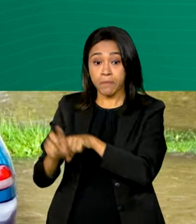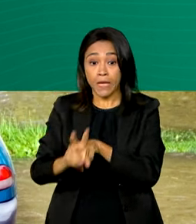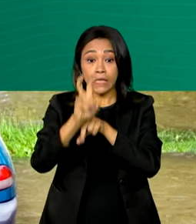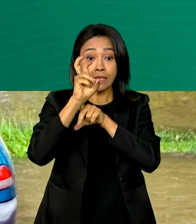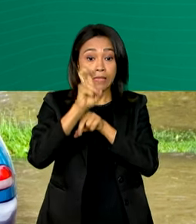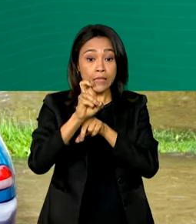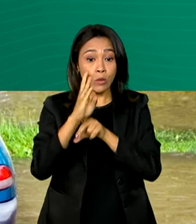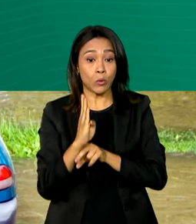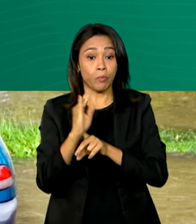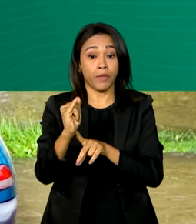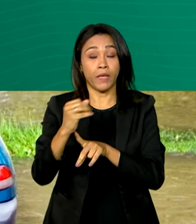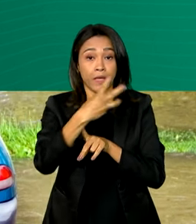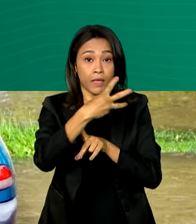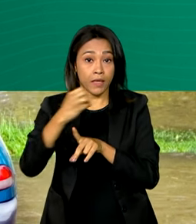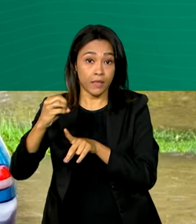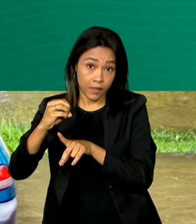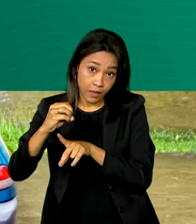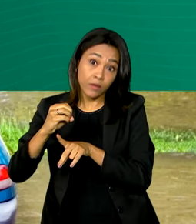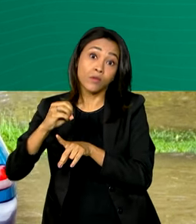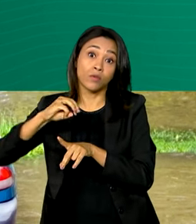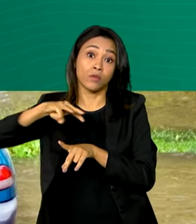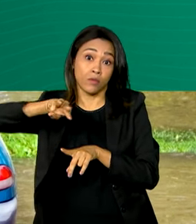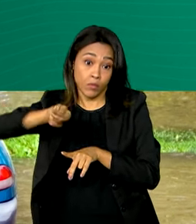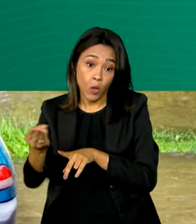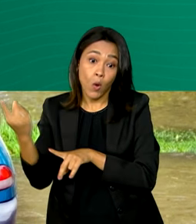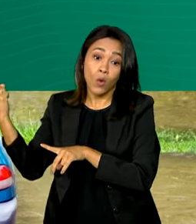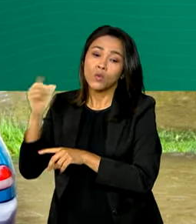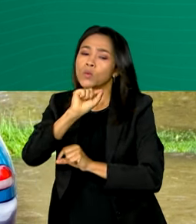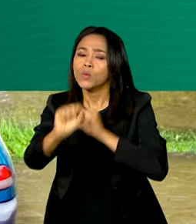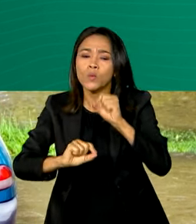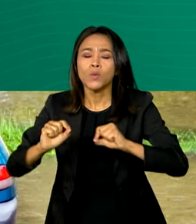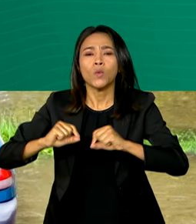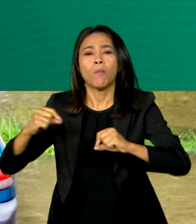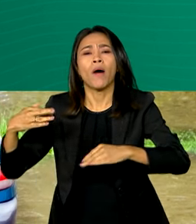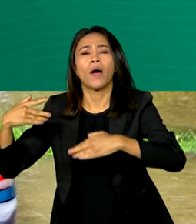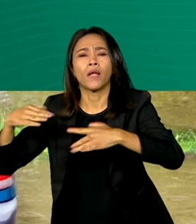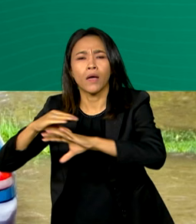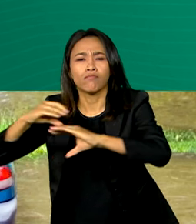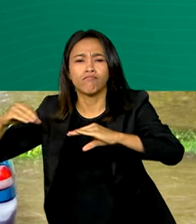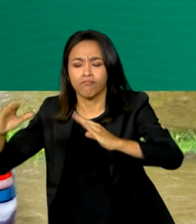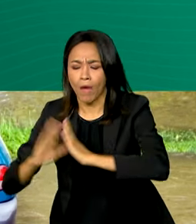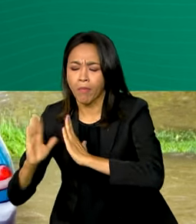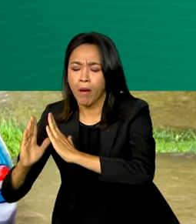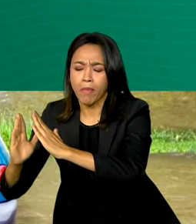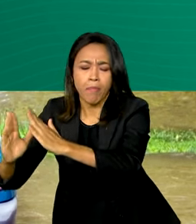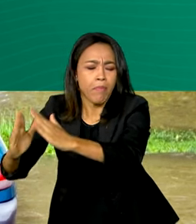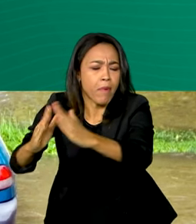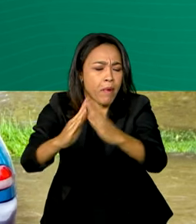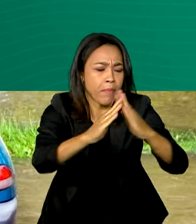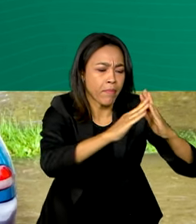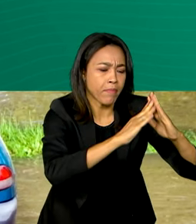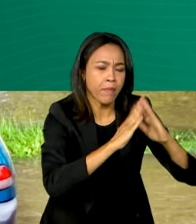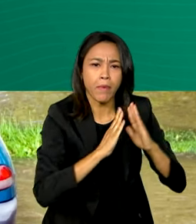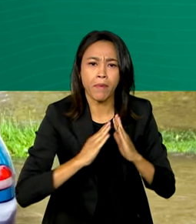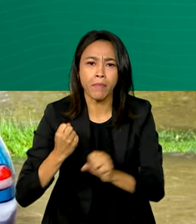bilhões destinados à urbanização de favelas, com obras de infraestrutura urbana,